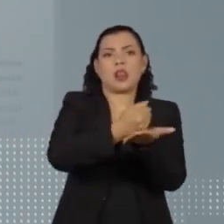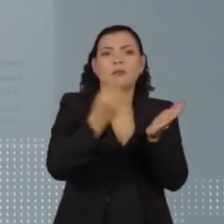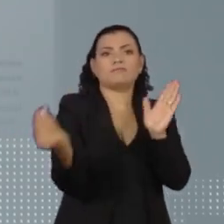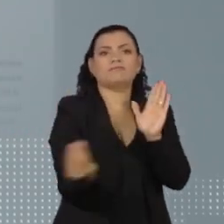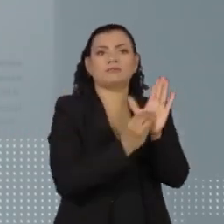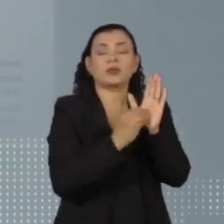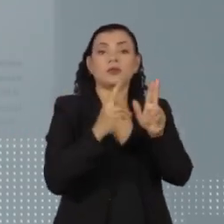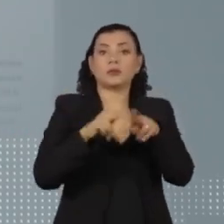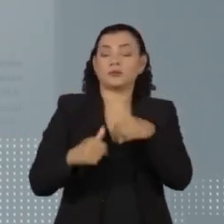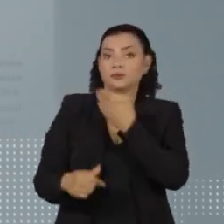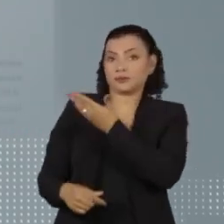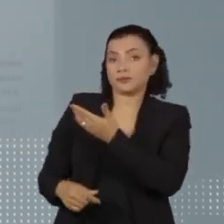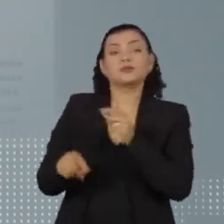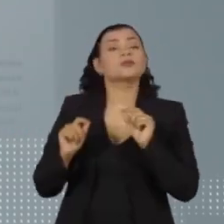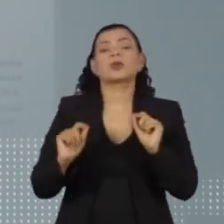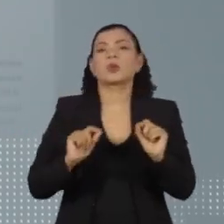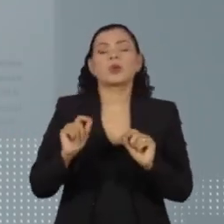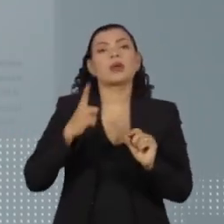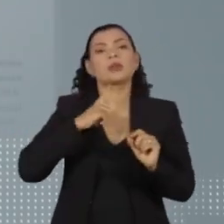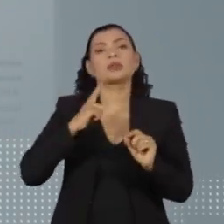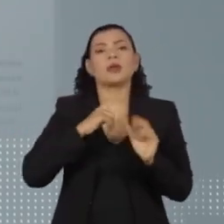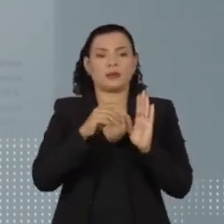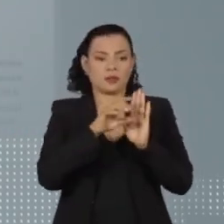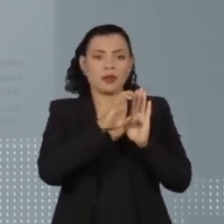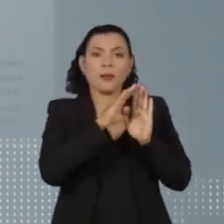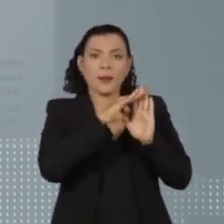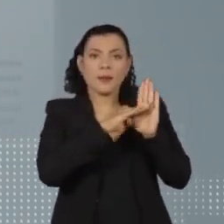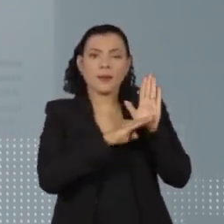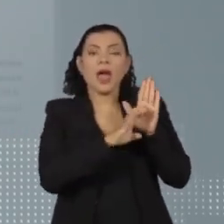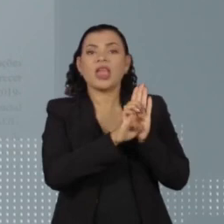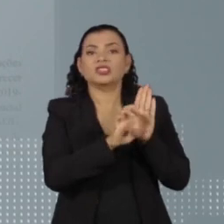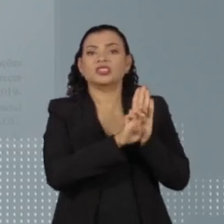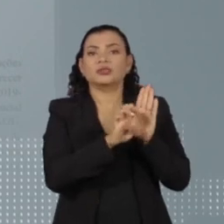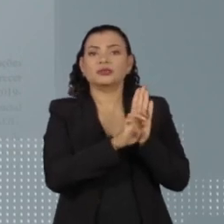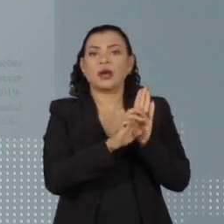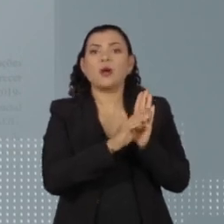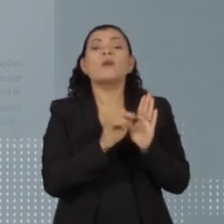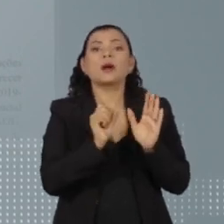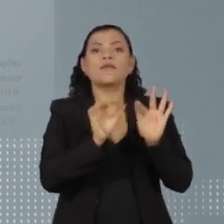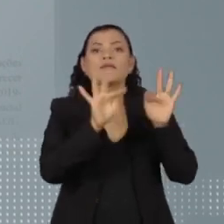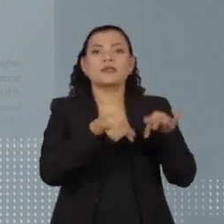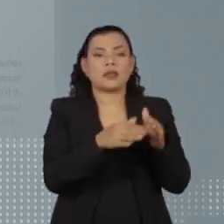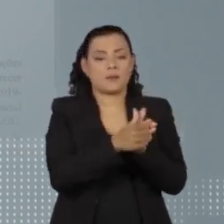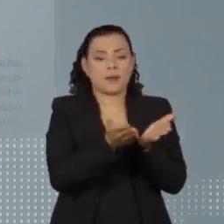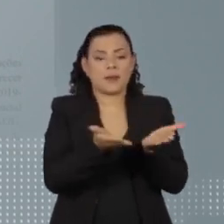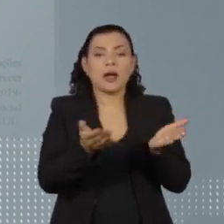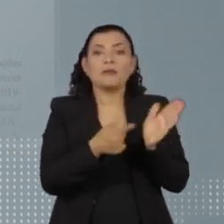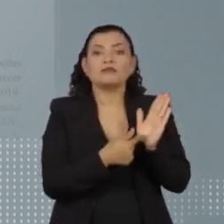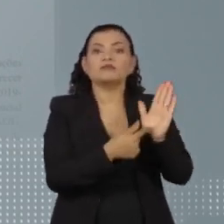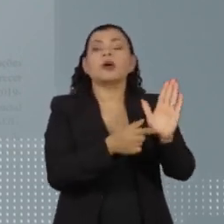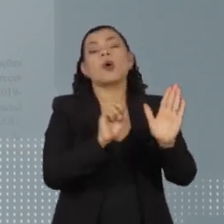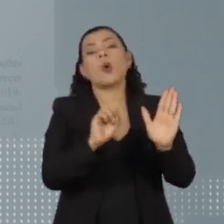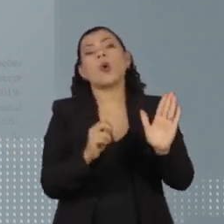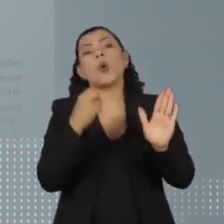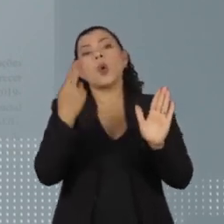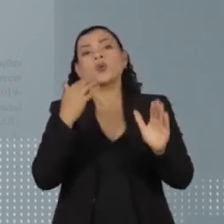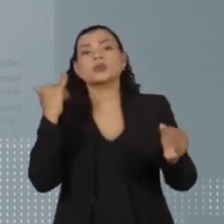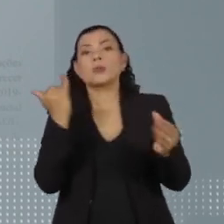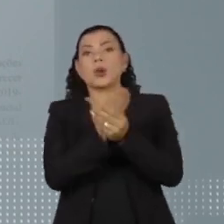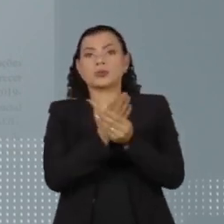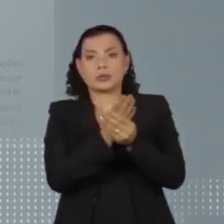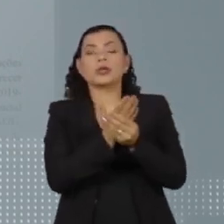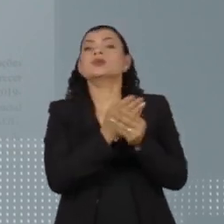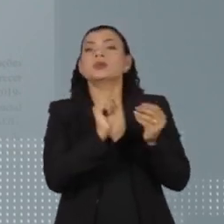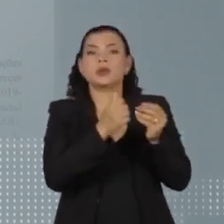notificados por meio de edital para apresentar alegações finais. Ou quando o processo for